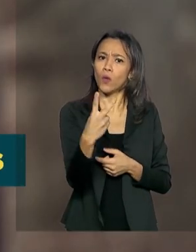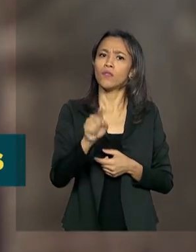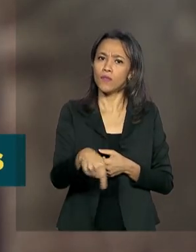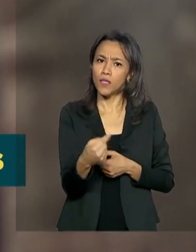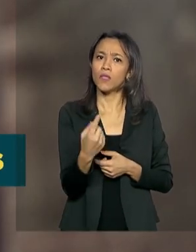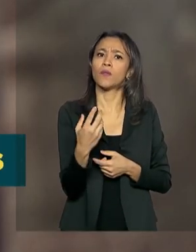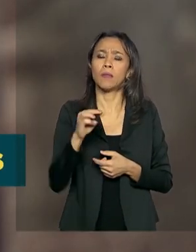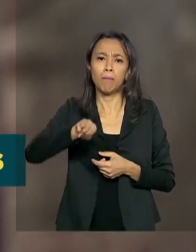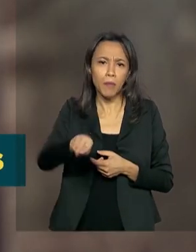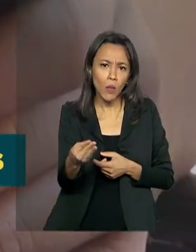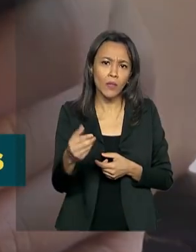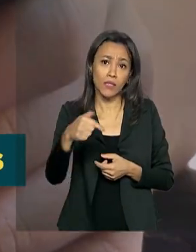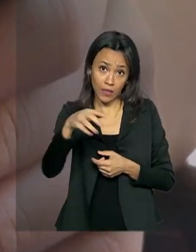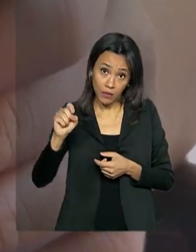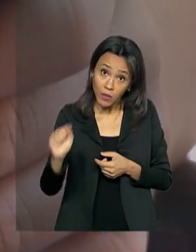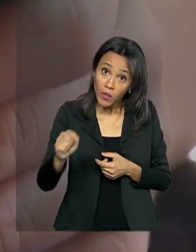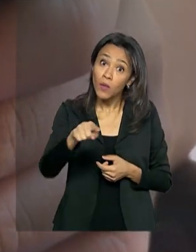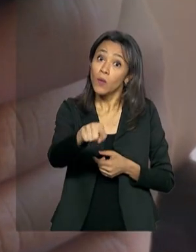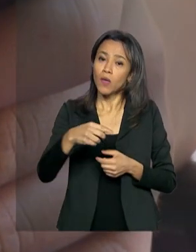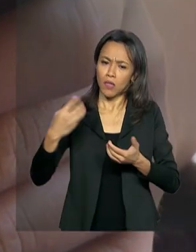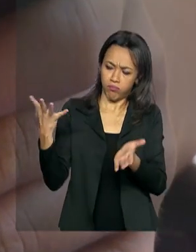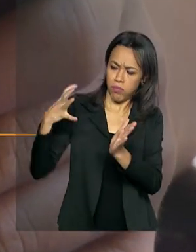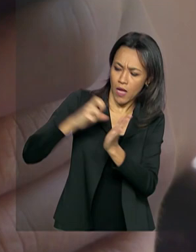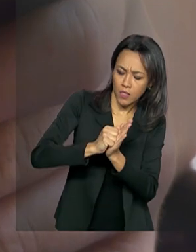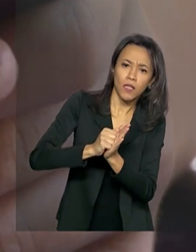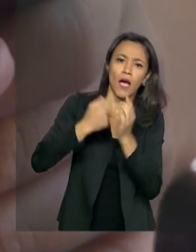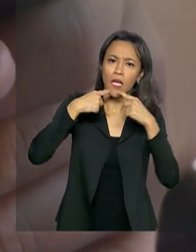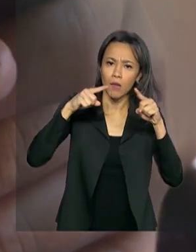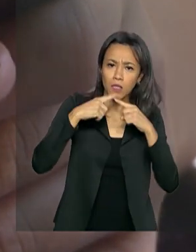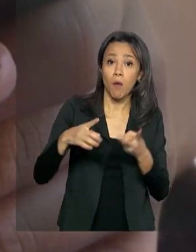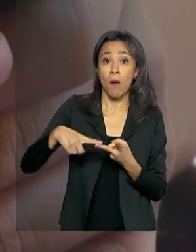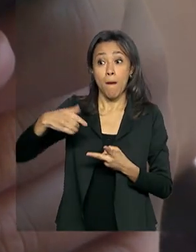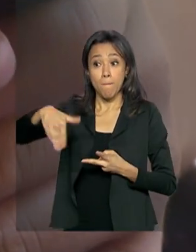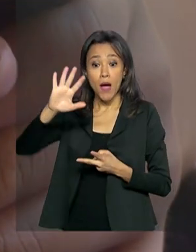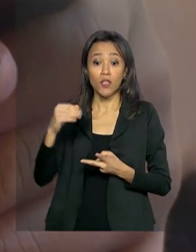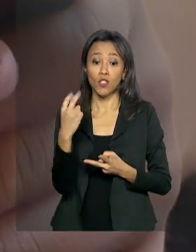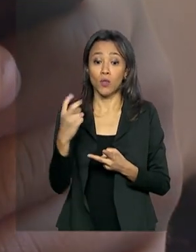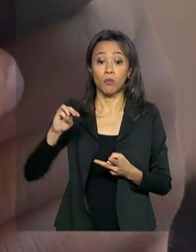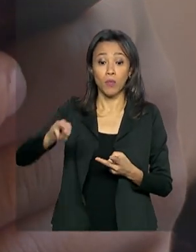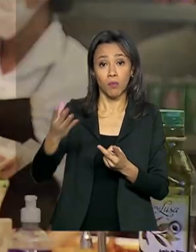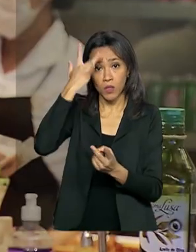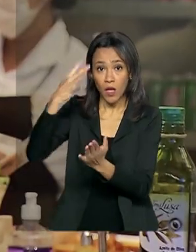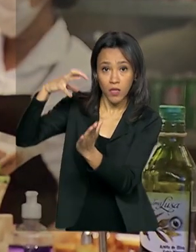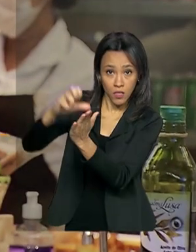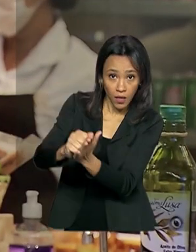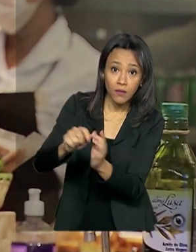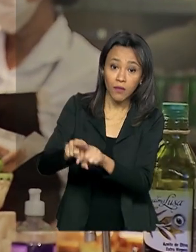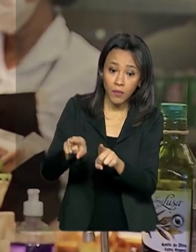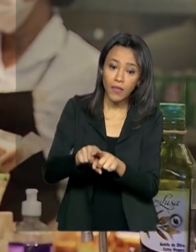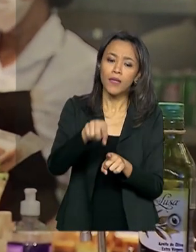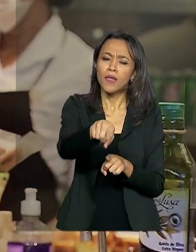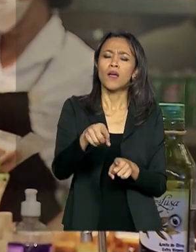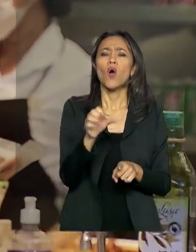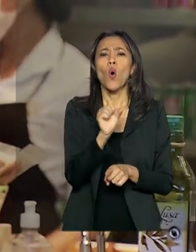meio de reclamações registradas, mais de 2 milhões de usuários cadastrados, além de aproximadamente